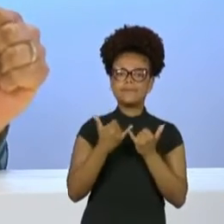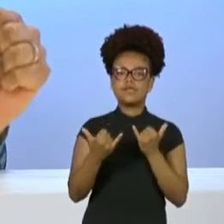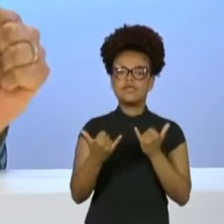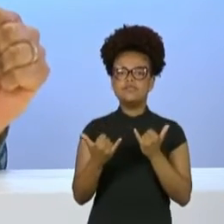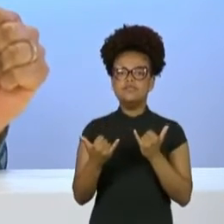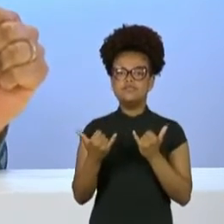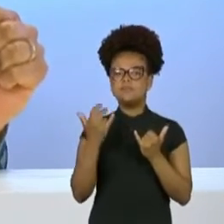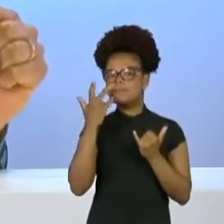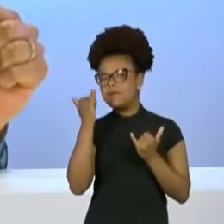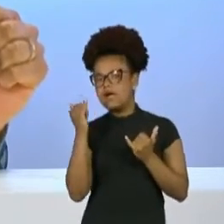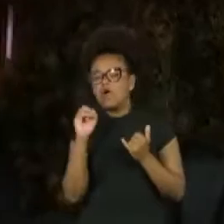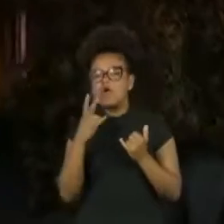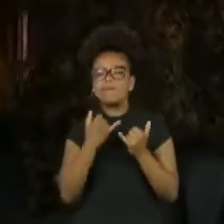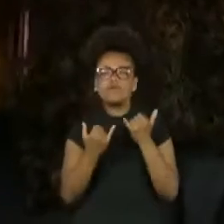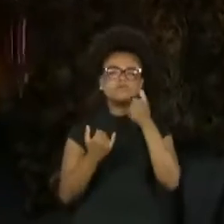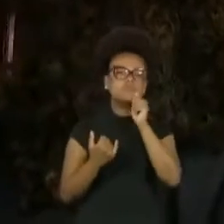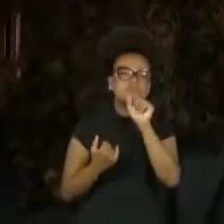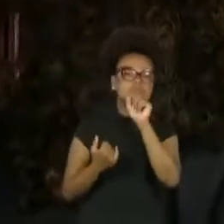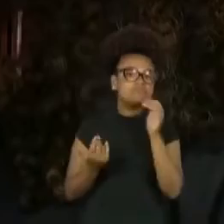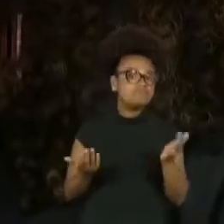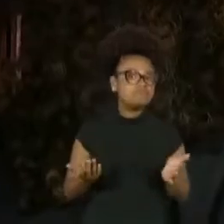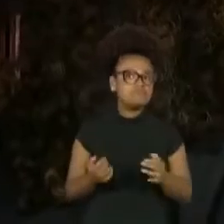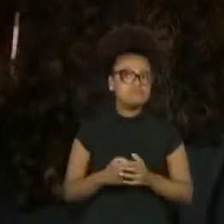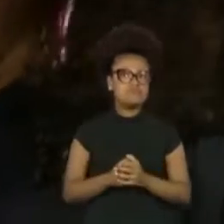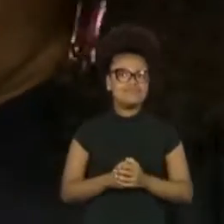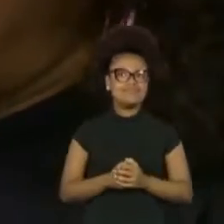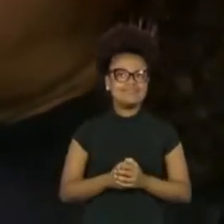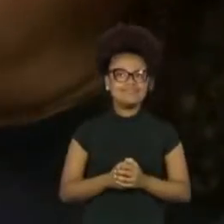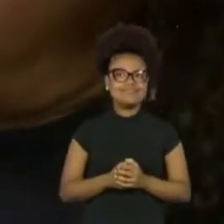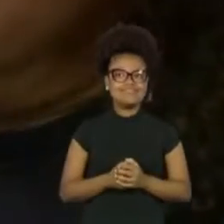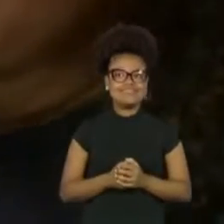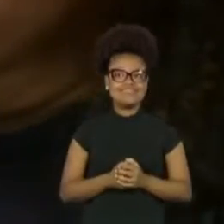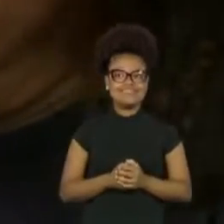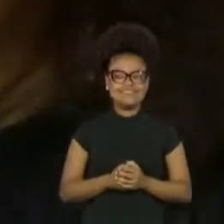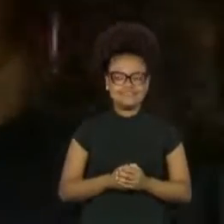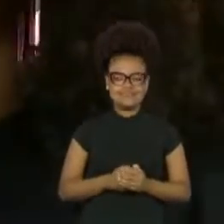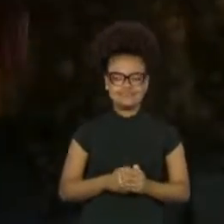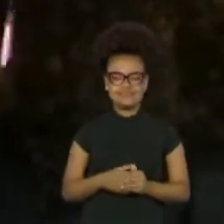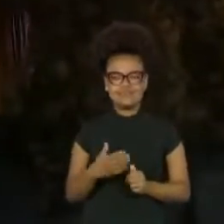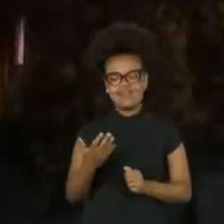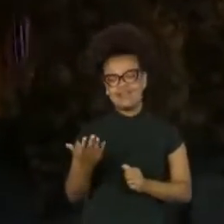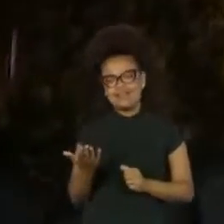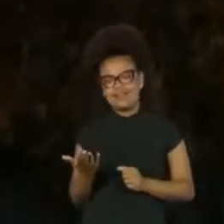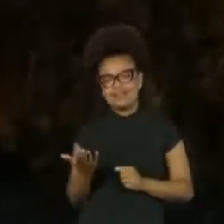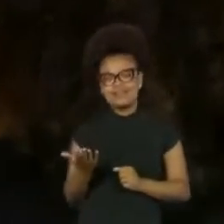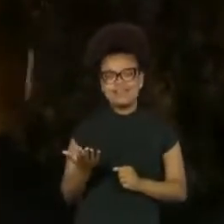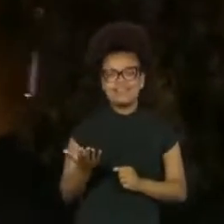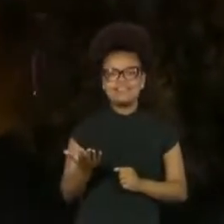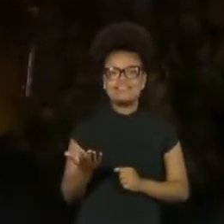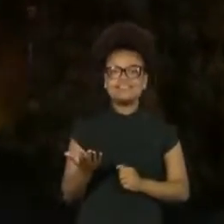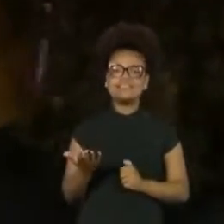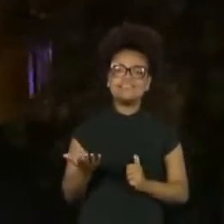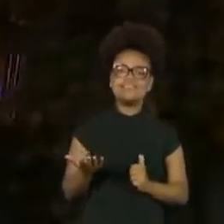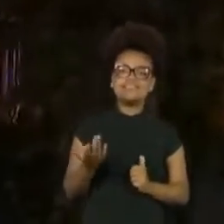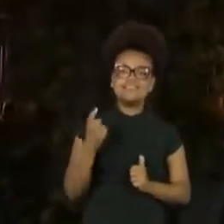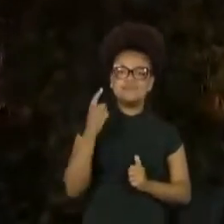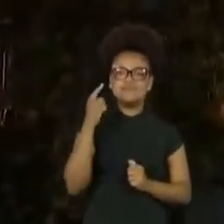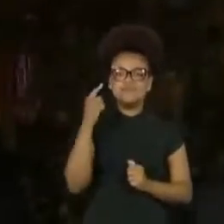eu sou muito